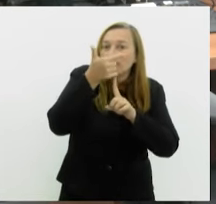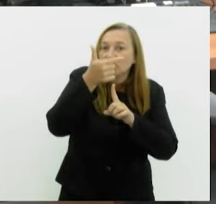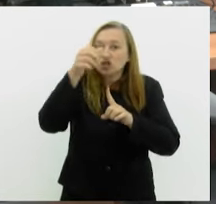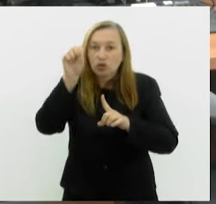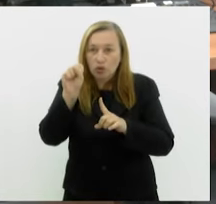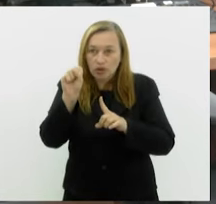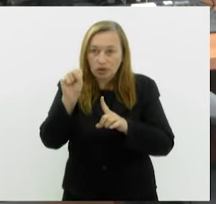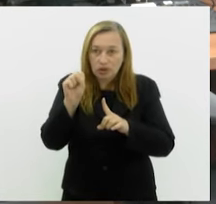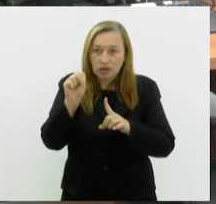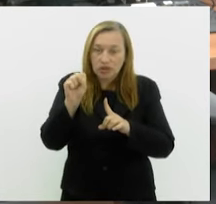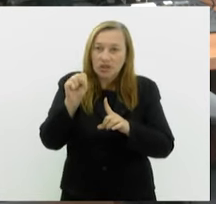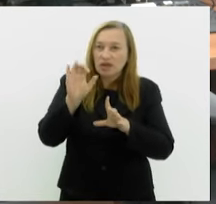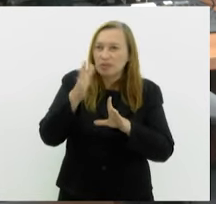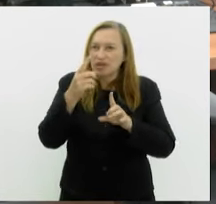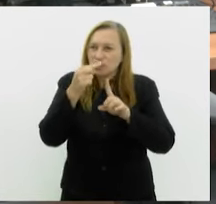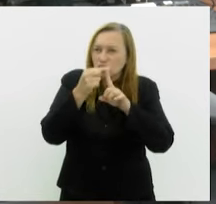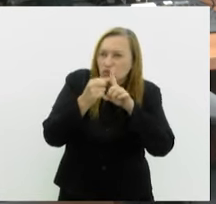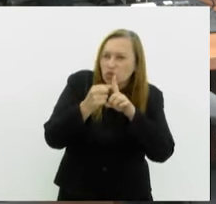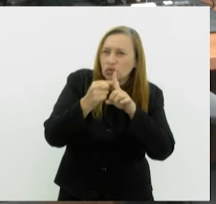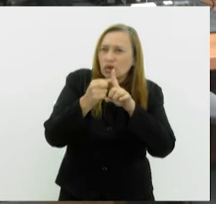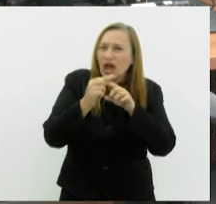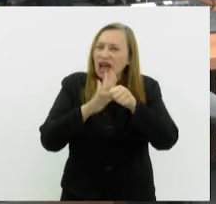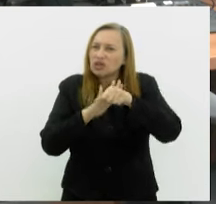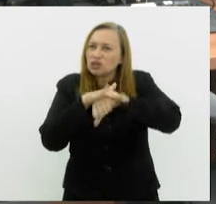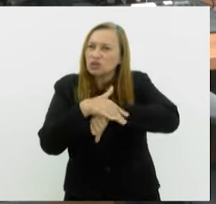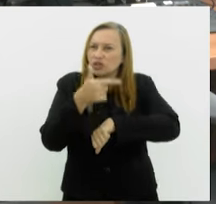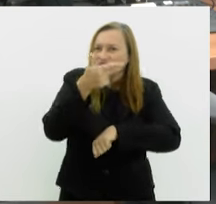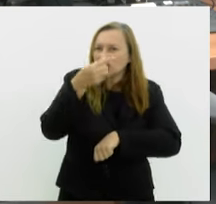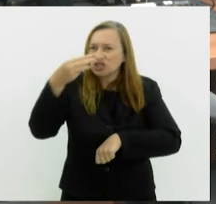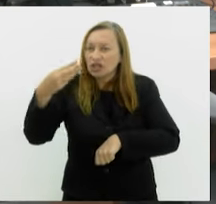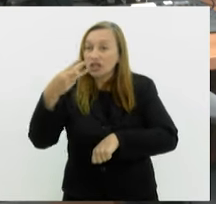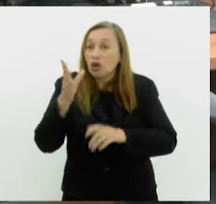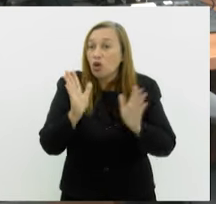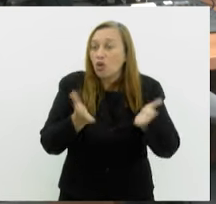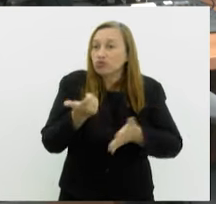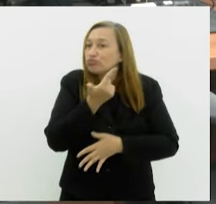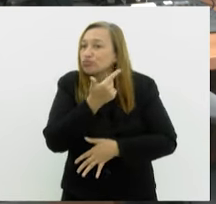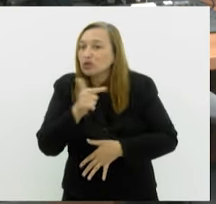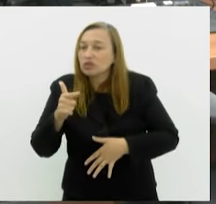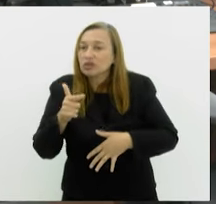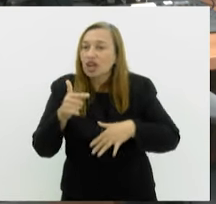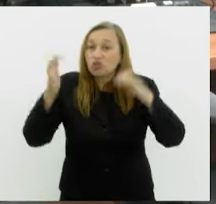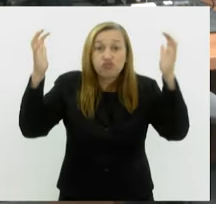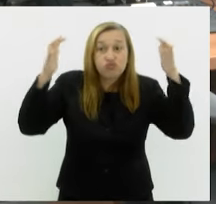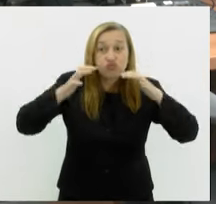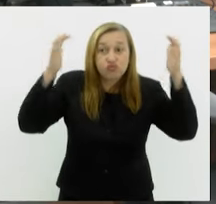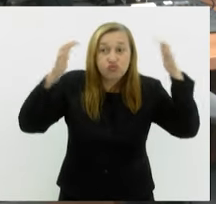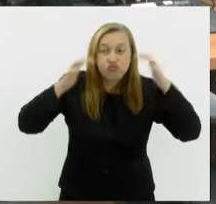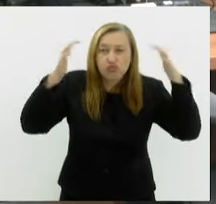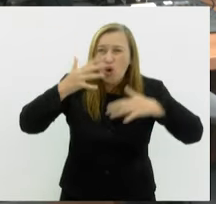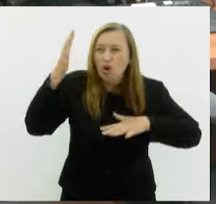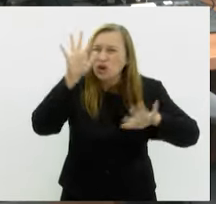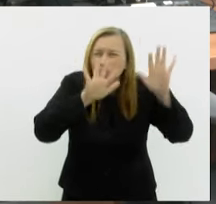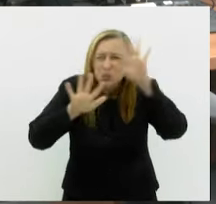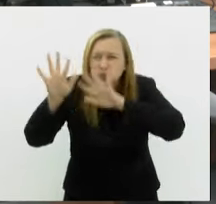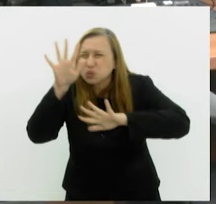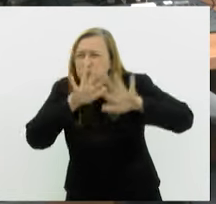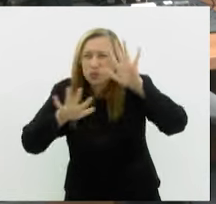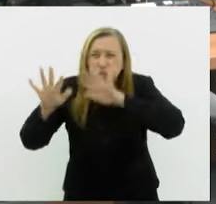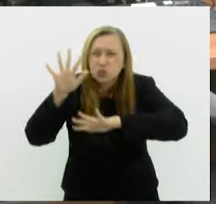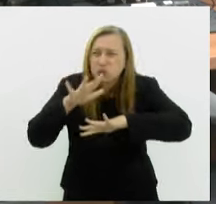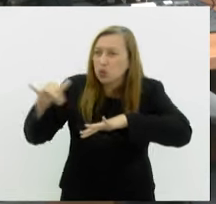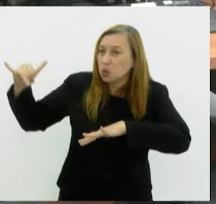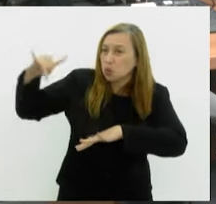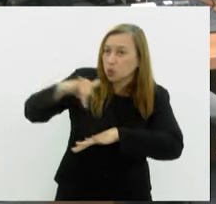graus e mínima, mais à noite, de 23 graus. Hoje não tem previsão de chuva, a gente mal consegue ver ali o aeroporto.